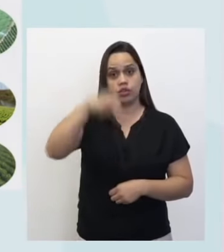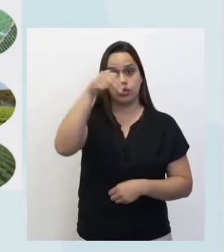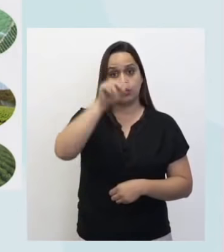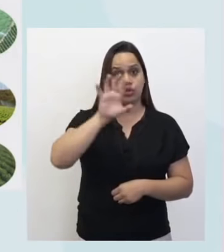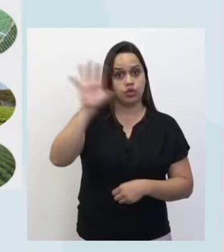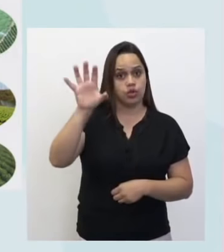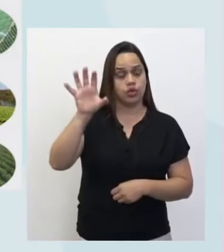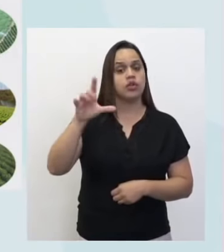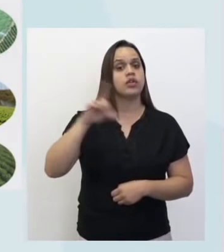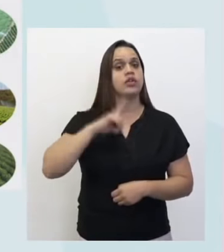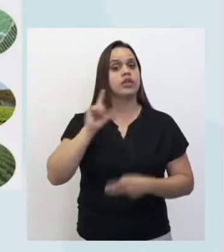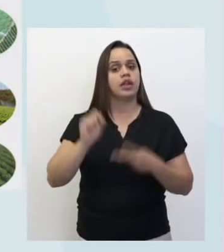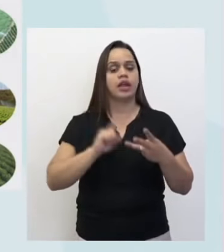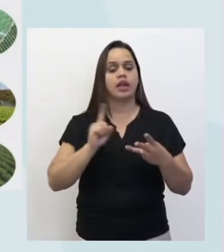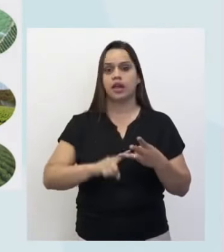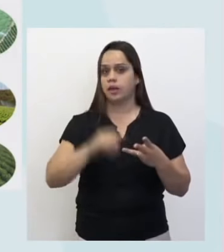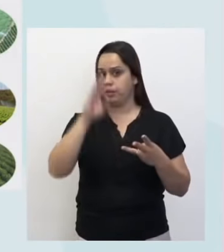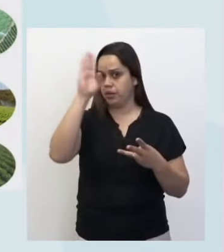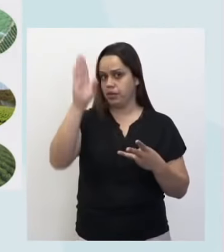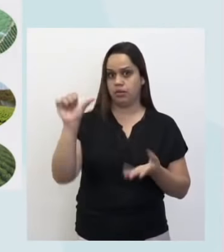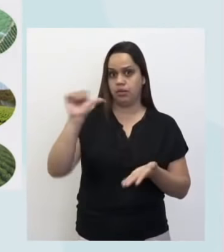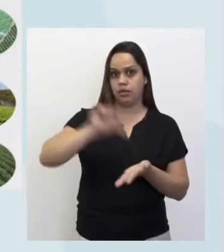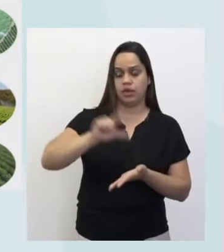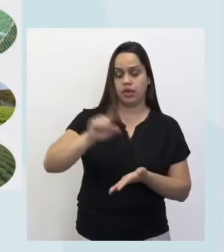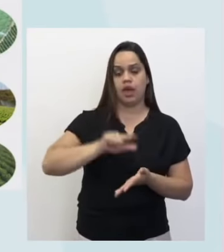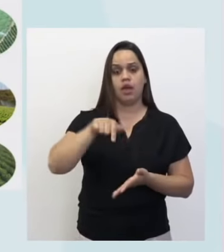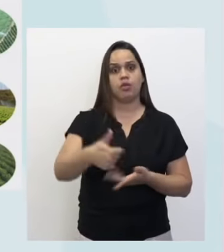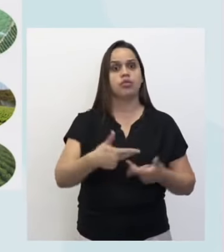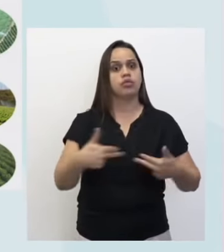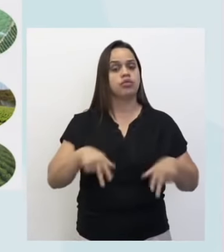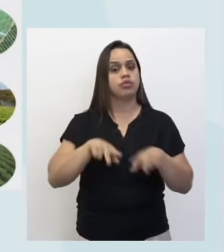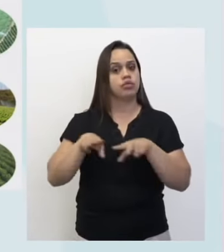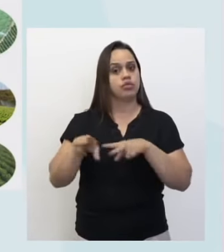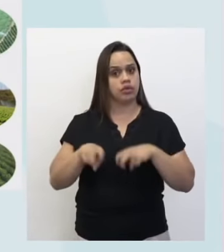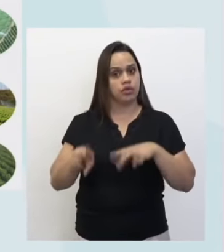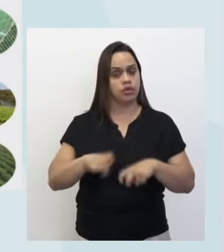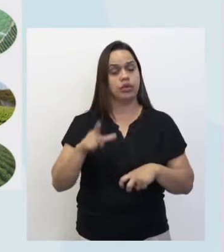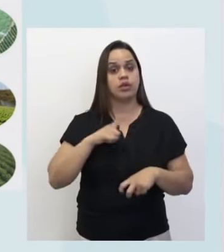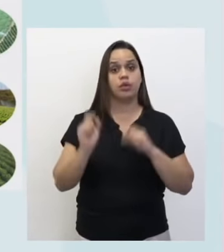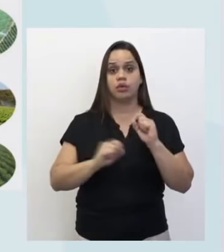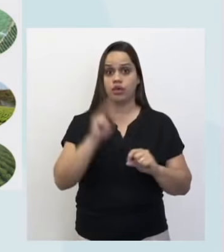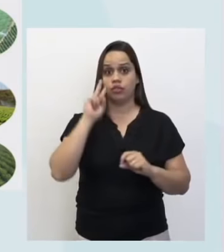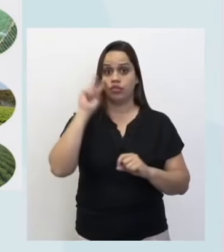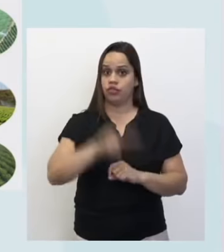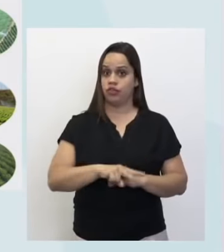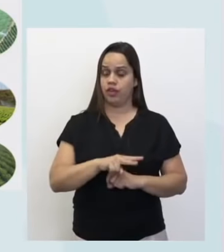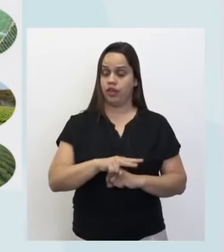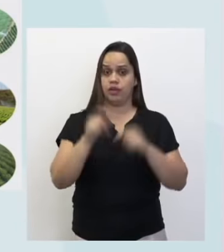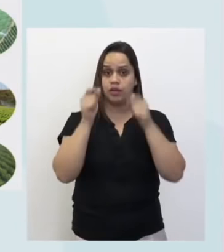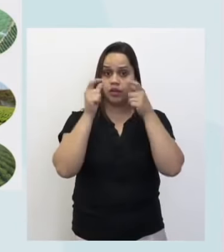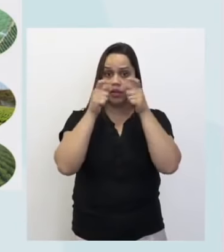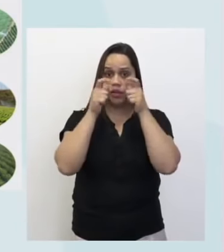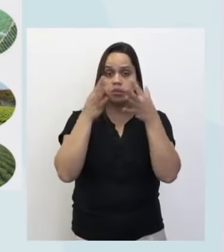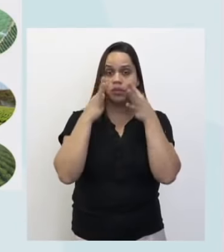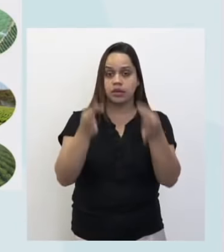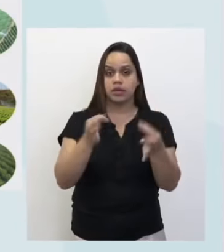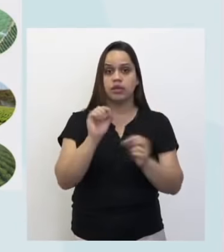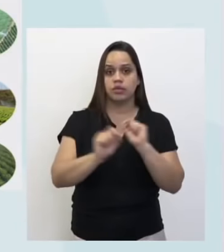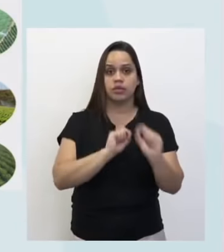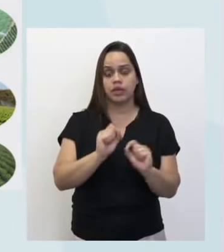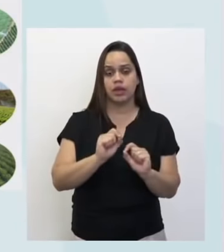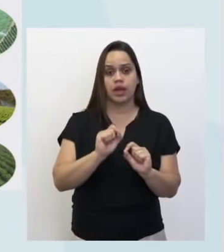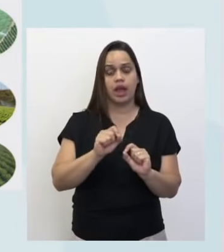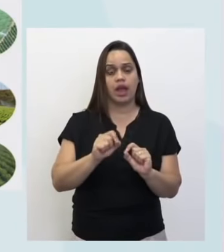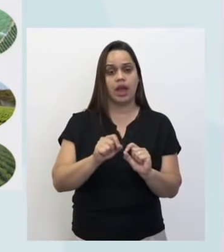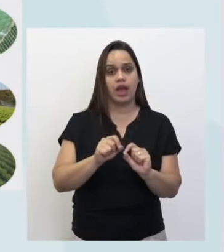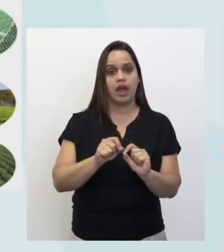aí pivôs centrais, que são outros tipos de agricultura. Então, basicamente, que a gente observa é, logicamente, uma distribuição boa